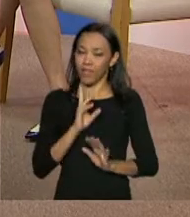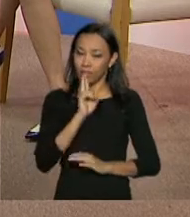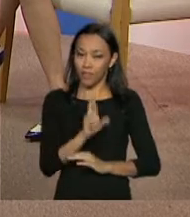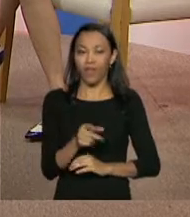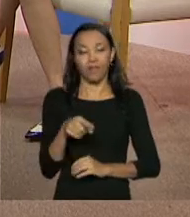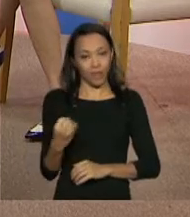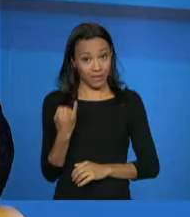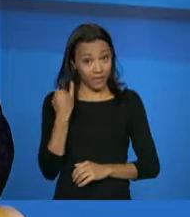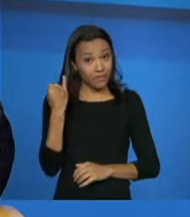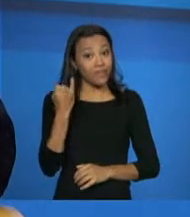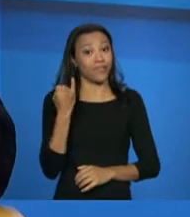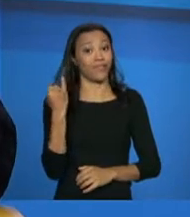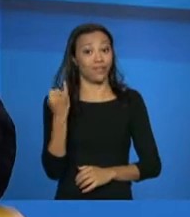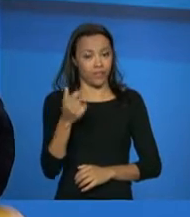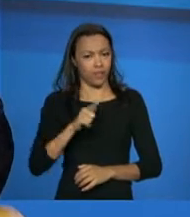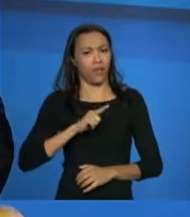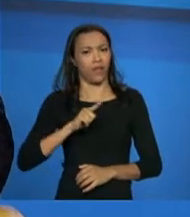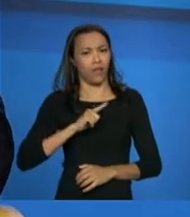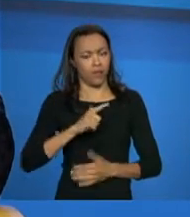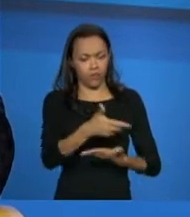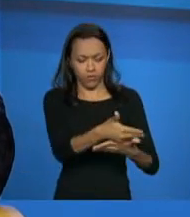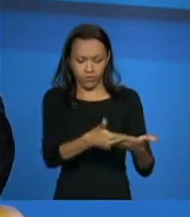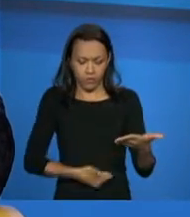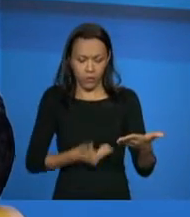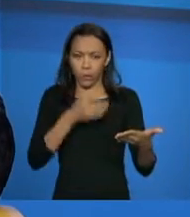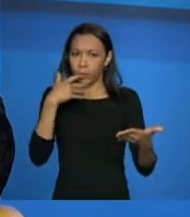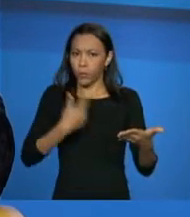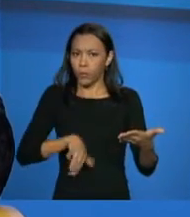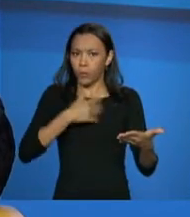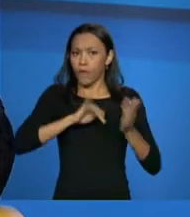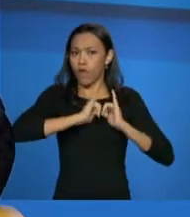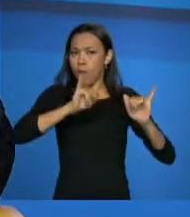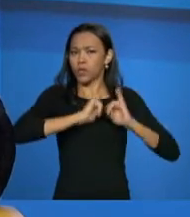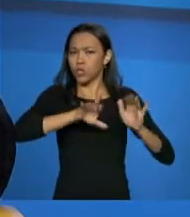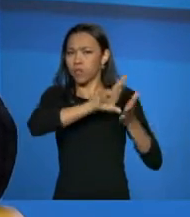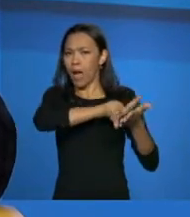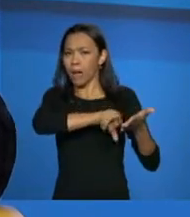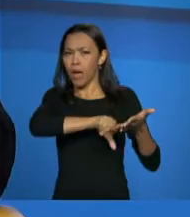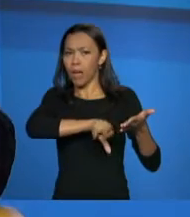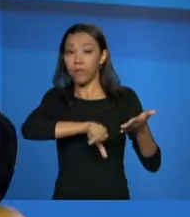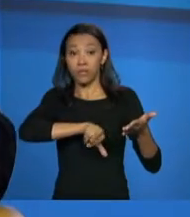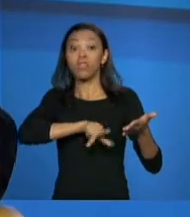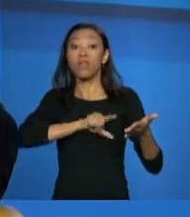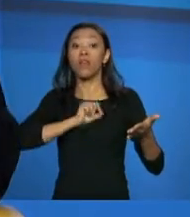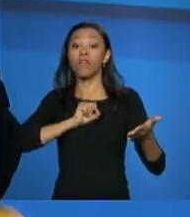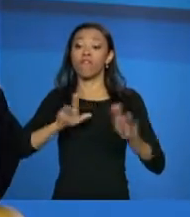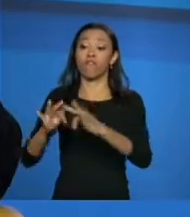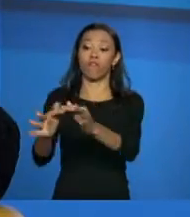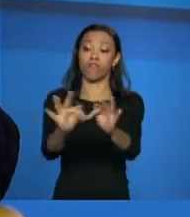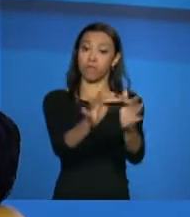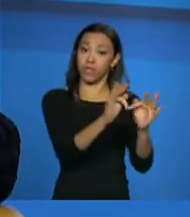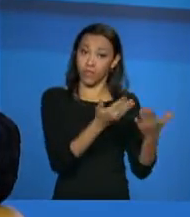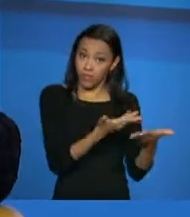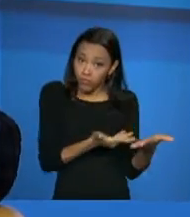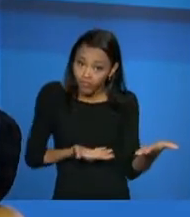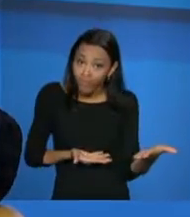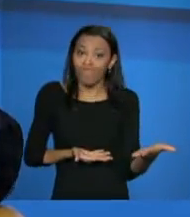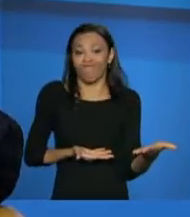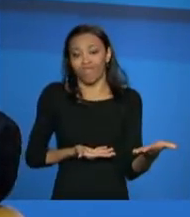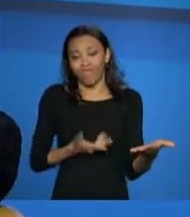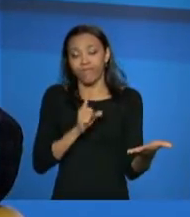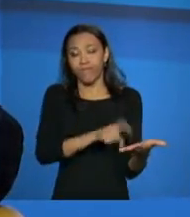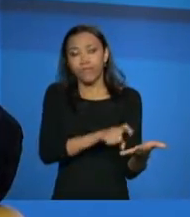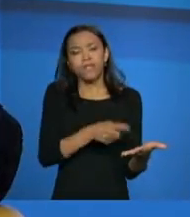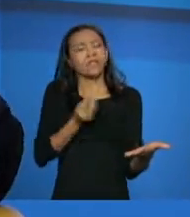né, a gente realmente tem uma quantidade de informação muito grande, né, da família, está ali, espelhado ali a situação